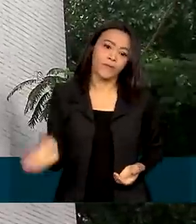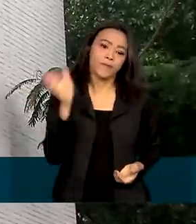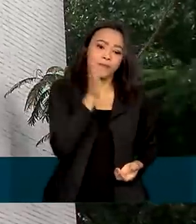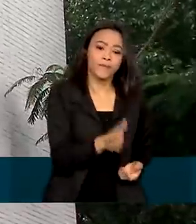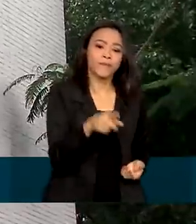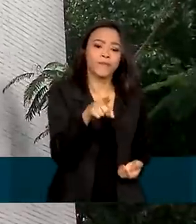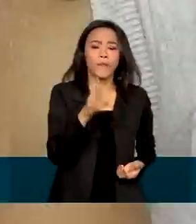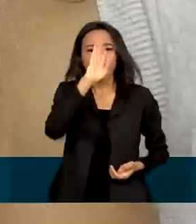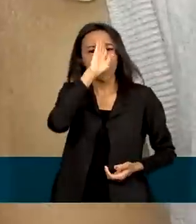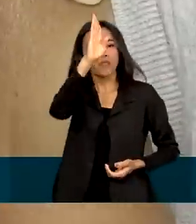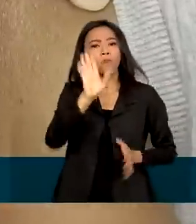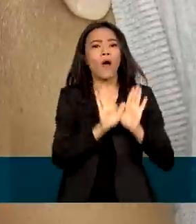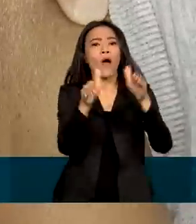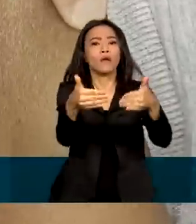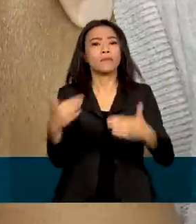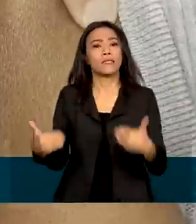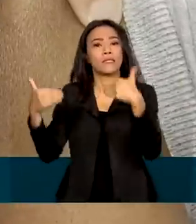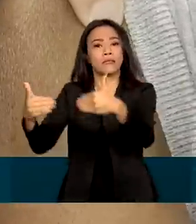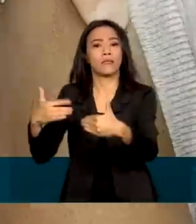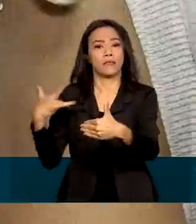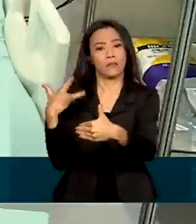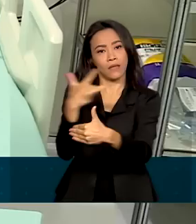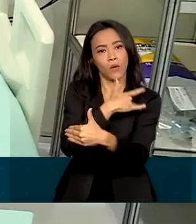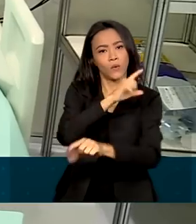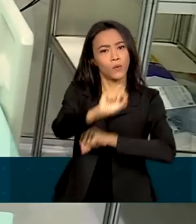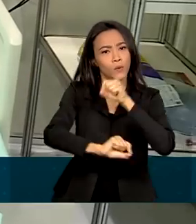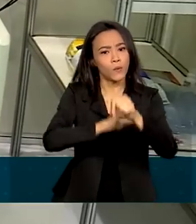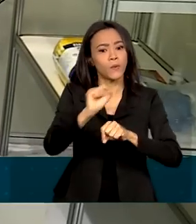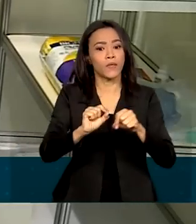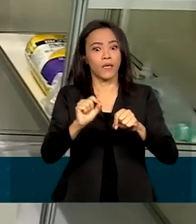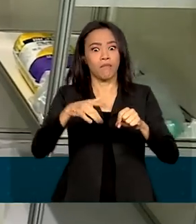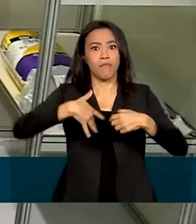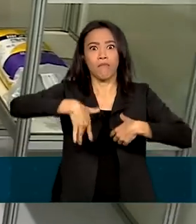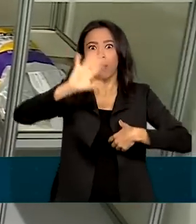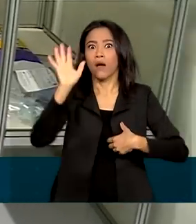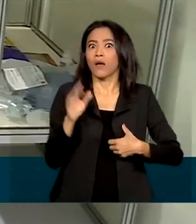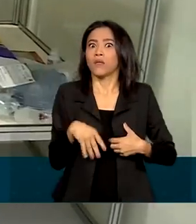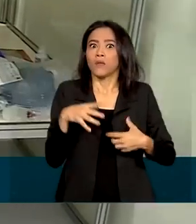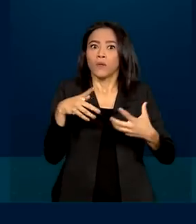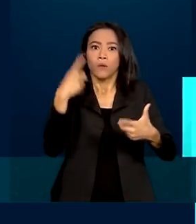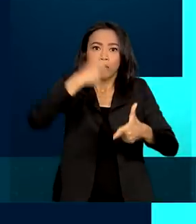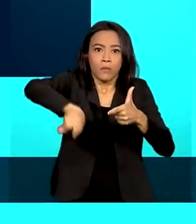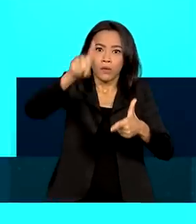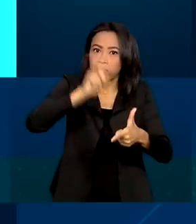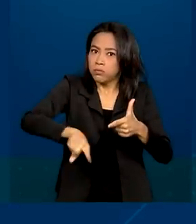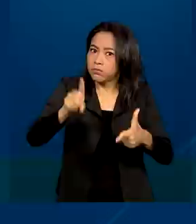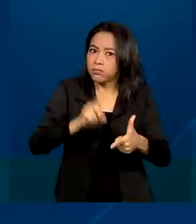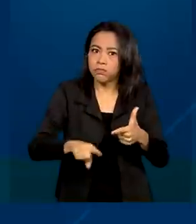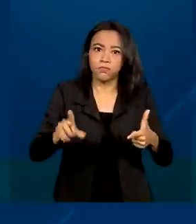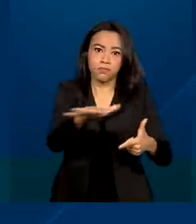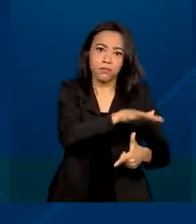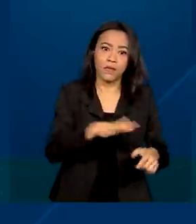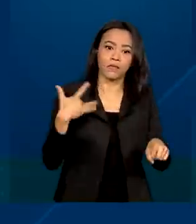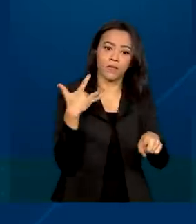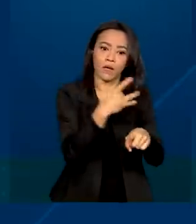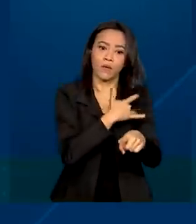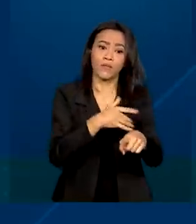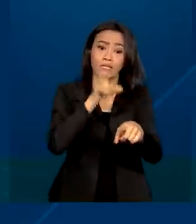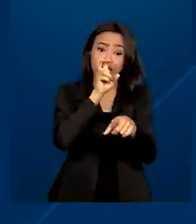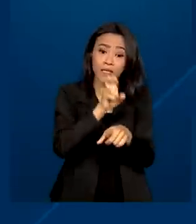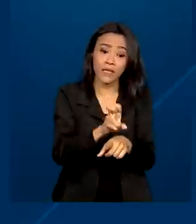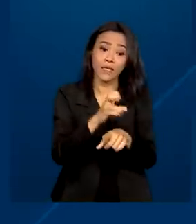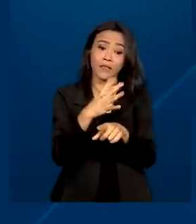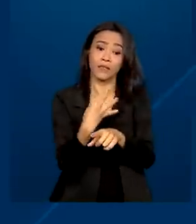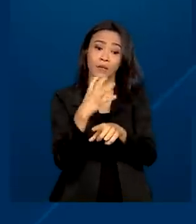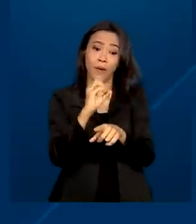do Ministério da Saúde também foi enfrentar a maior crise sanitária do mundo. Cerca de 540 bilhões